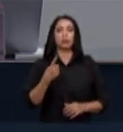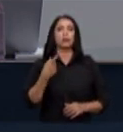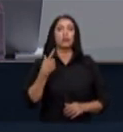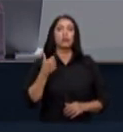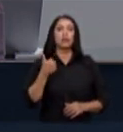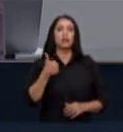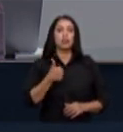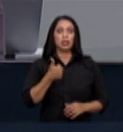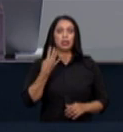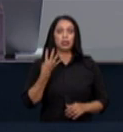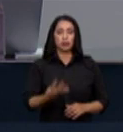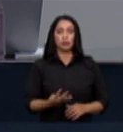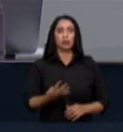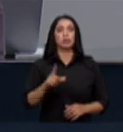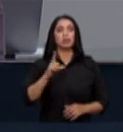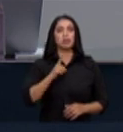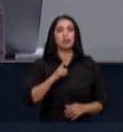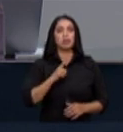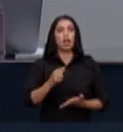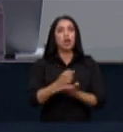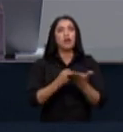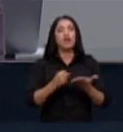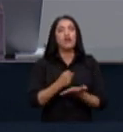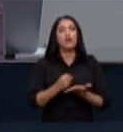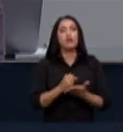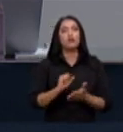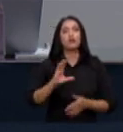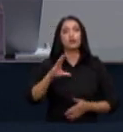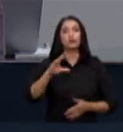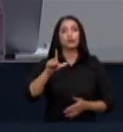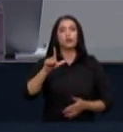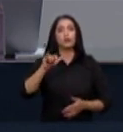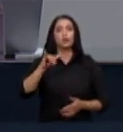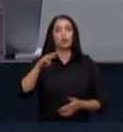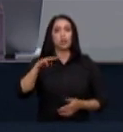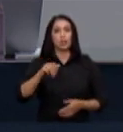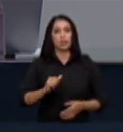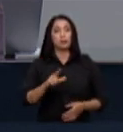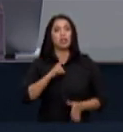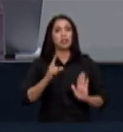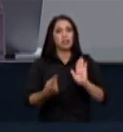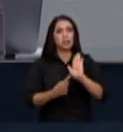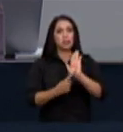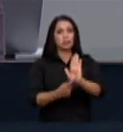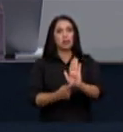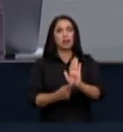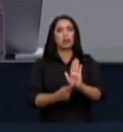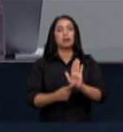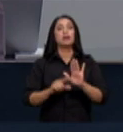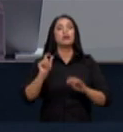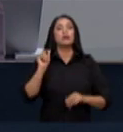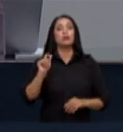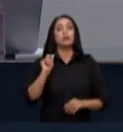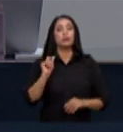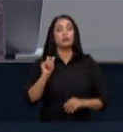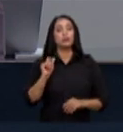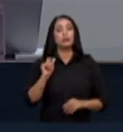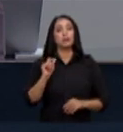fundo clima e que impõe a sua aplicação para os fins aos quais